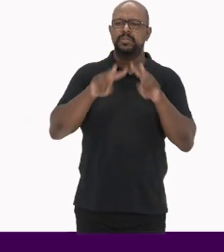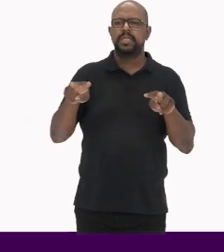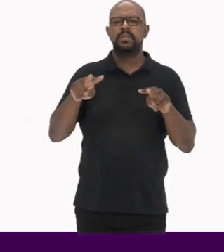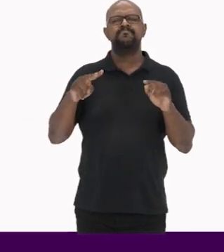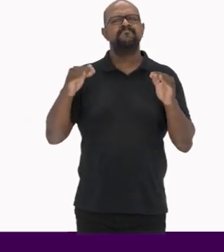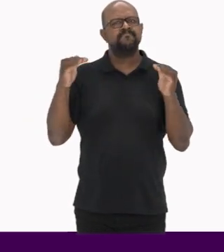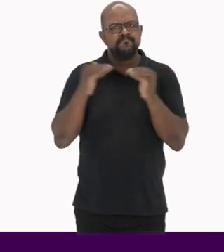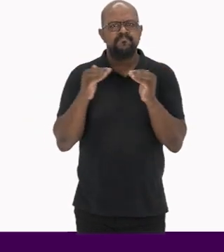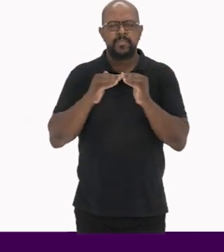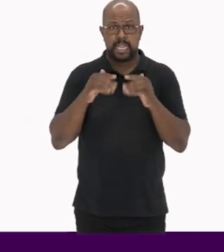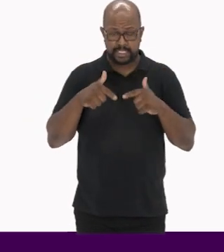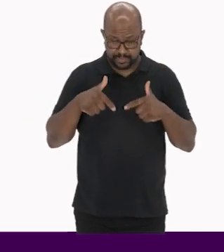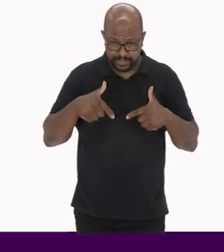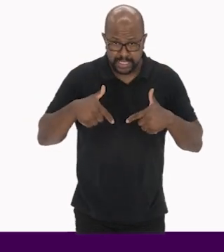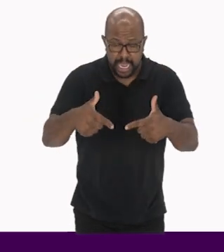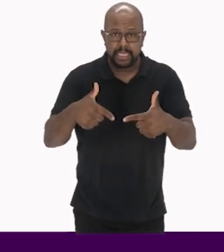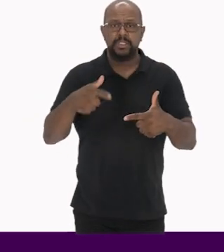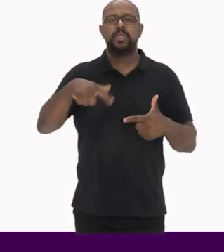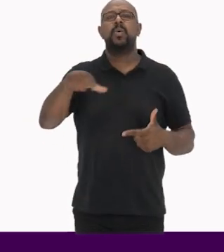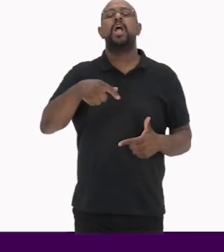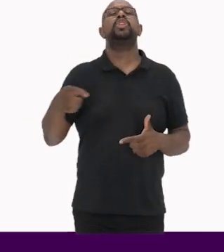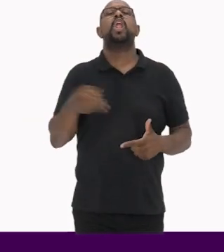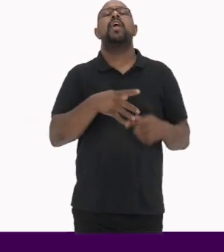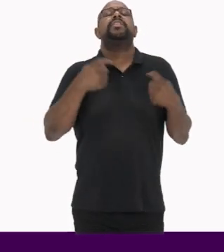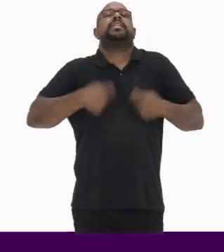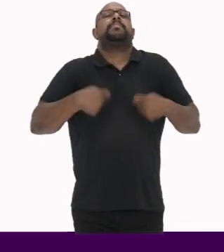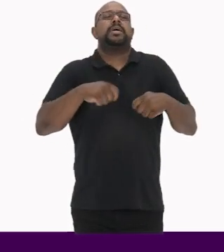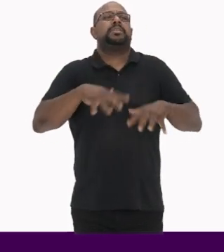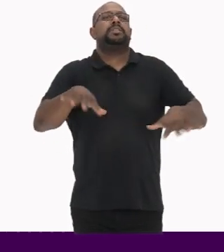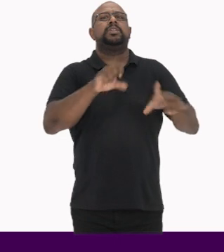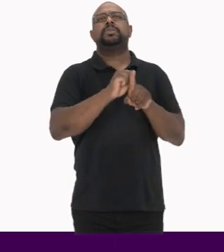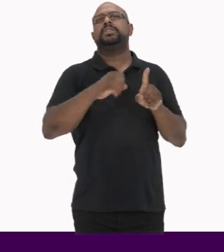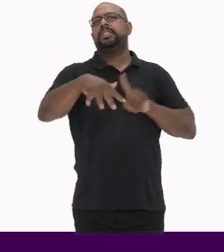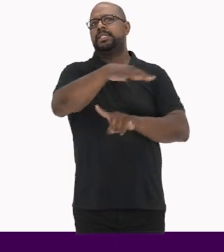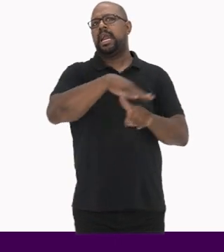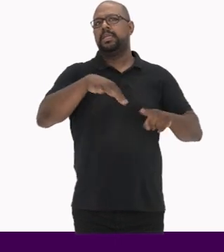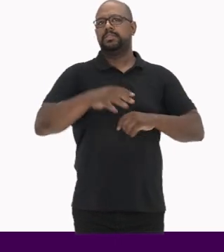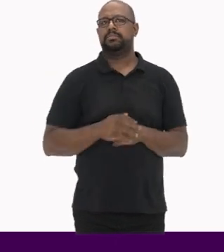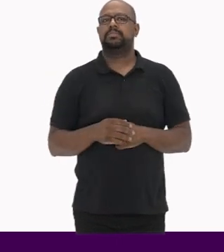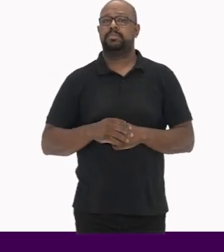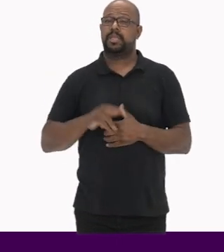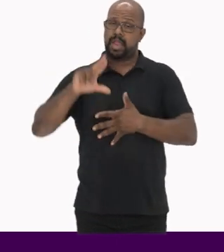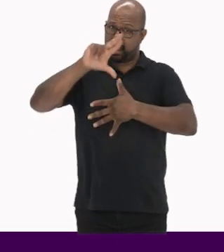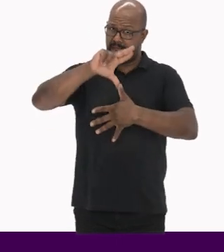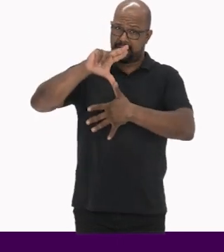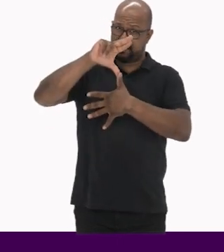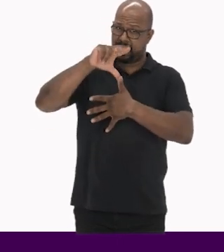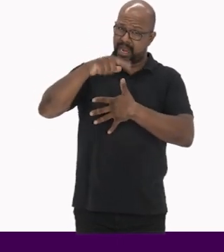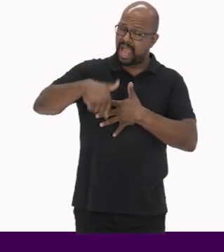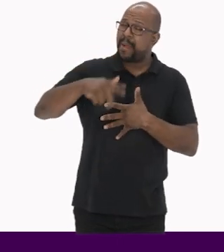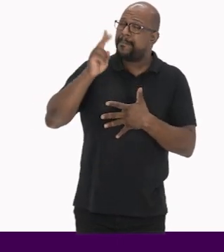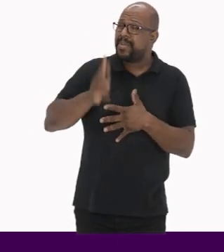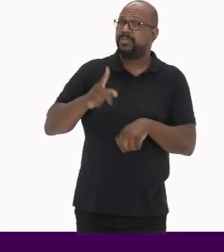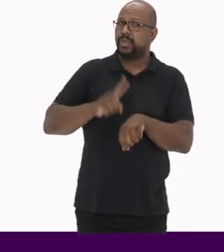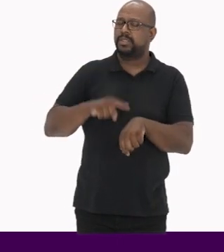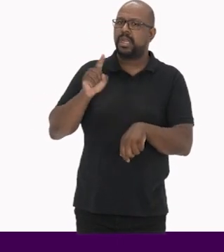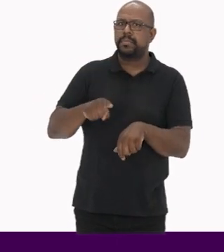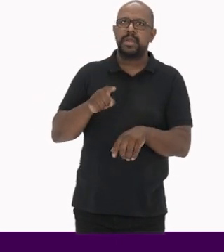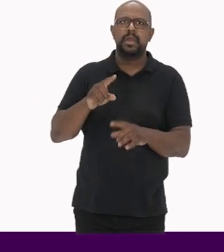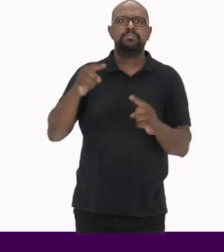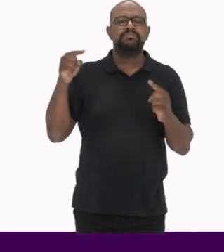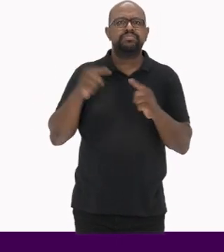compatibilizar suas atividades com as novas demandas da sociedade A América Latina era, ao mesmo tempo,